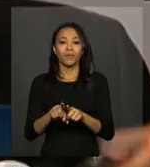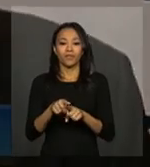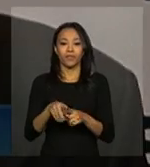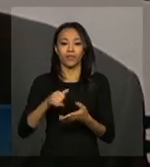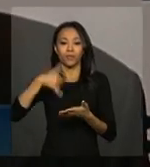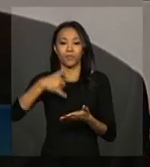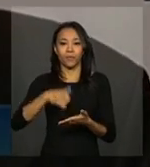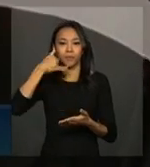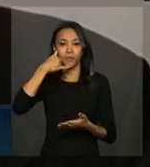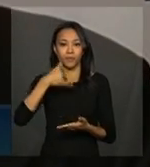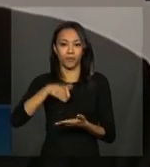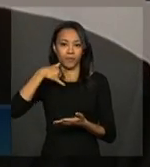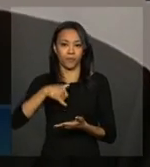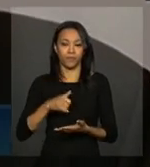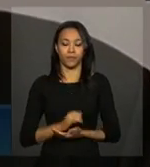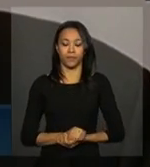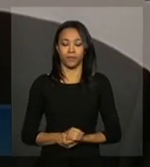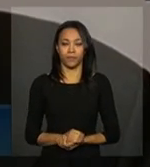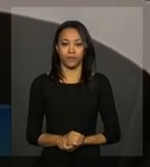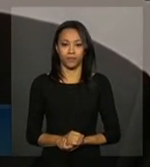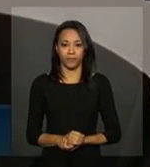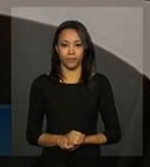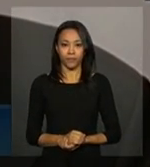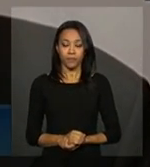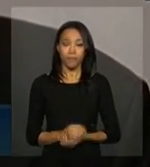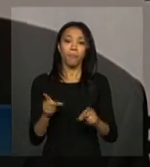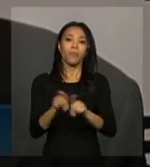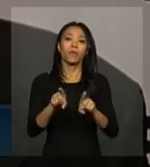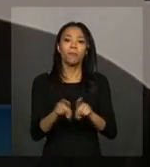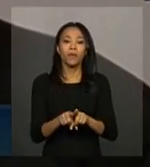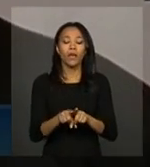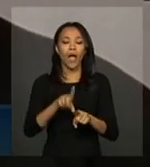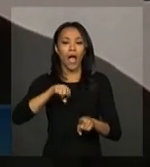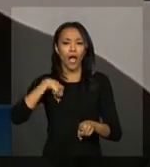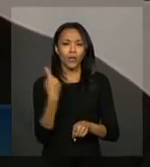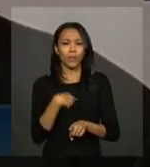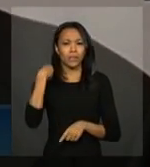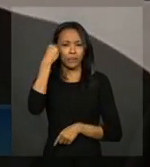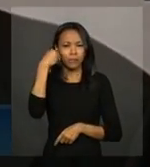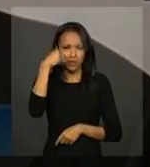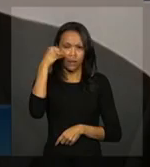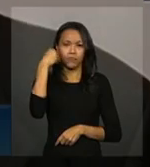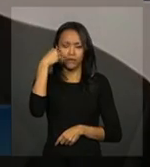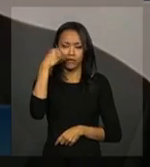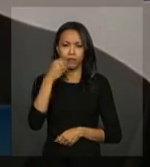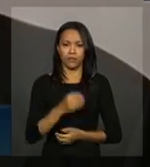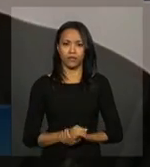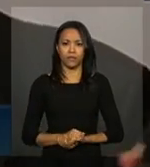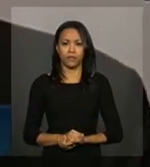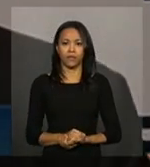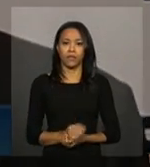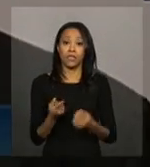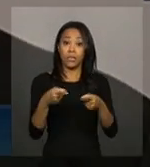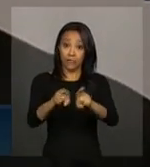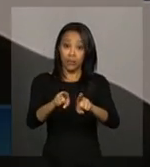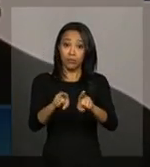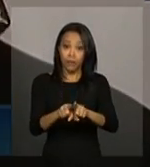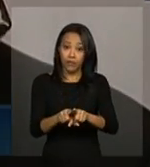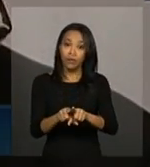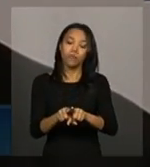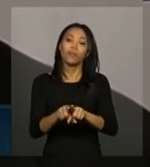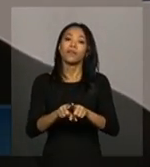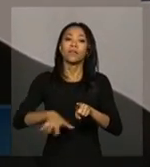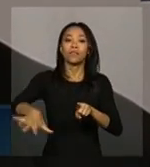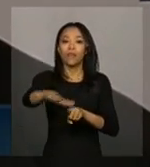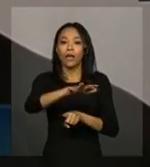horas mais imprópria, né? A nossa grande experiência também no complexo